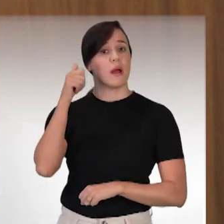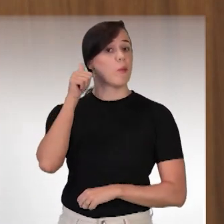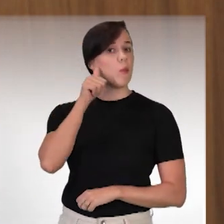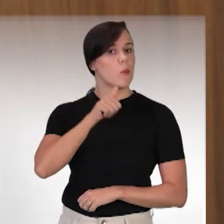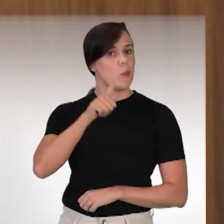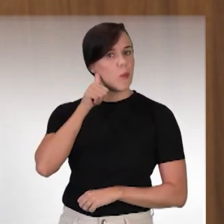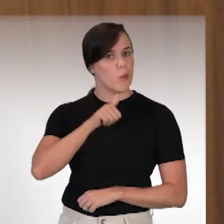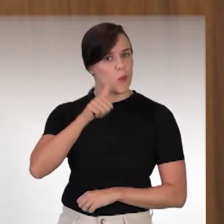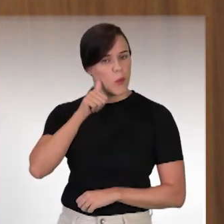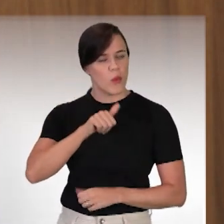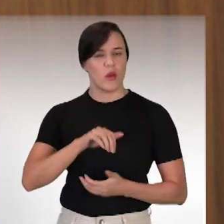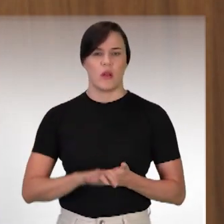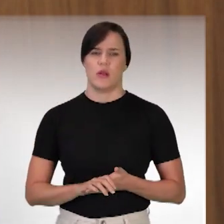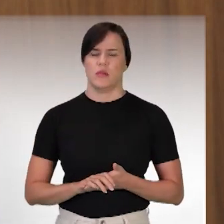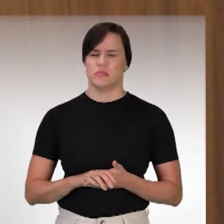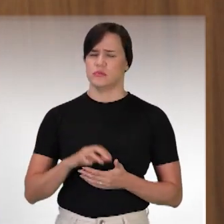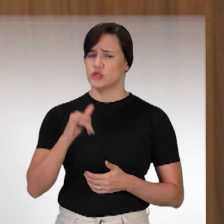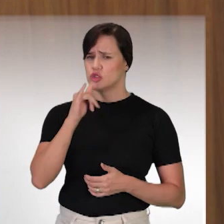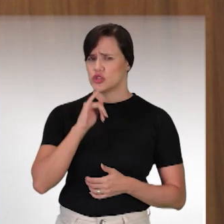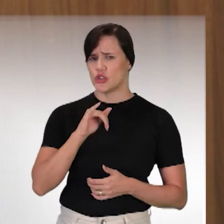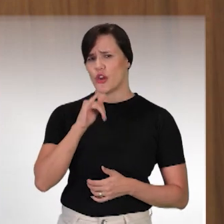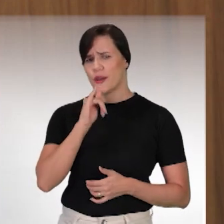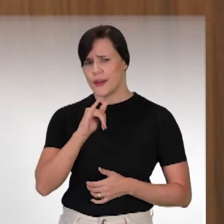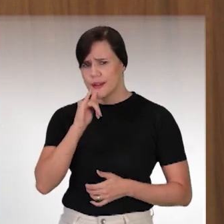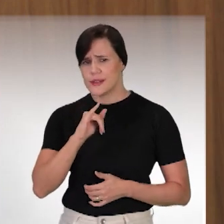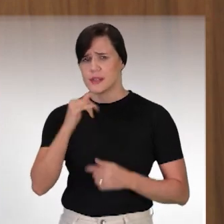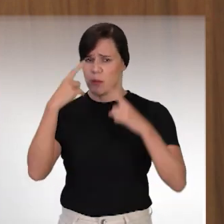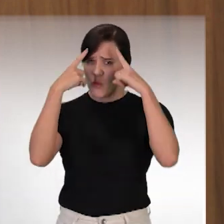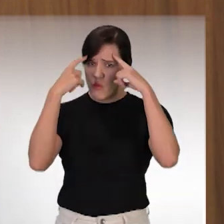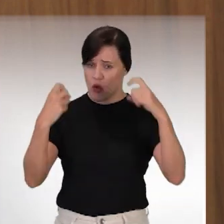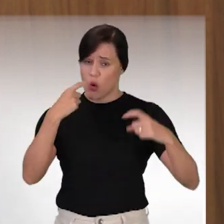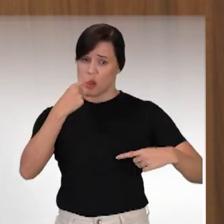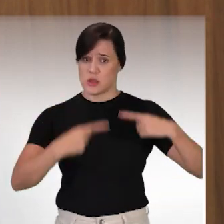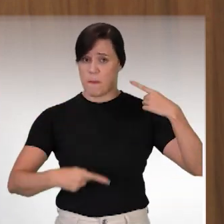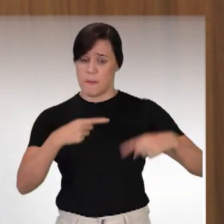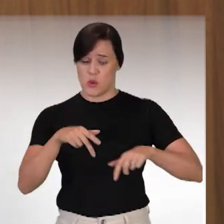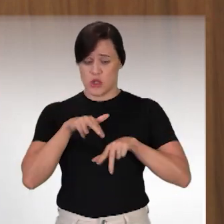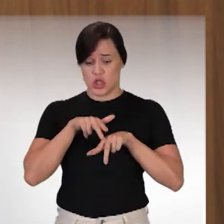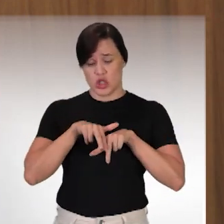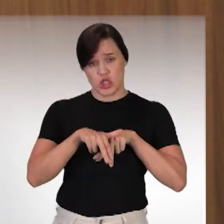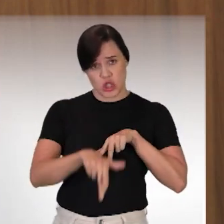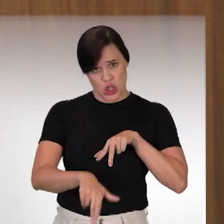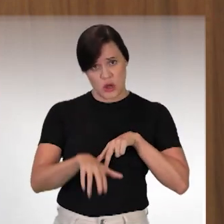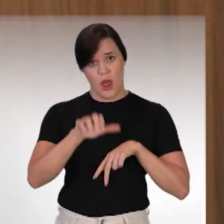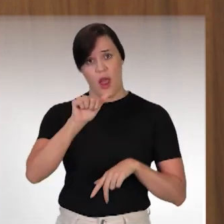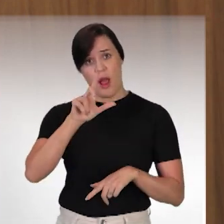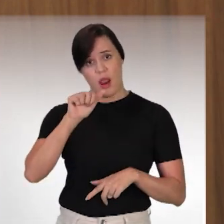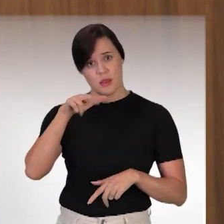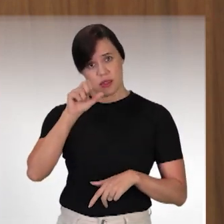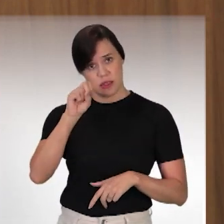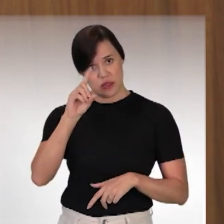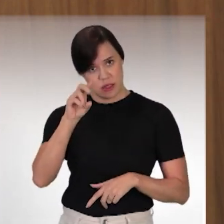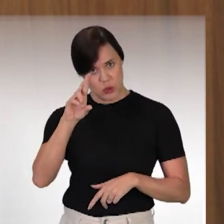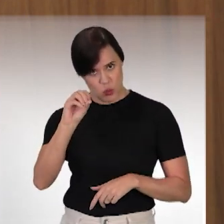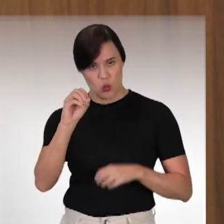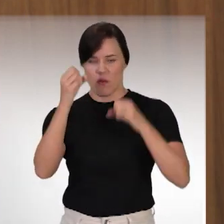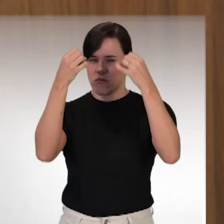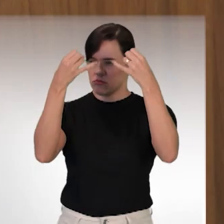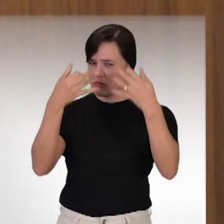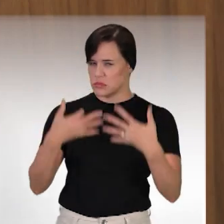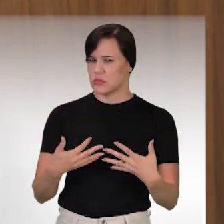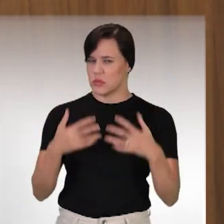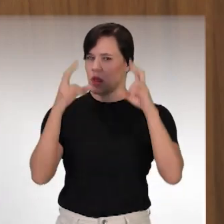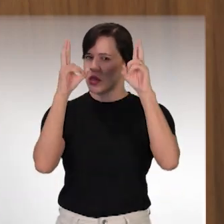mulheres. Esses são alguns exemplos da chamada violência política de gênero. O Alessandro Vieira vai falar mais